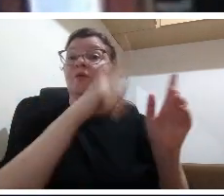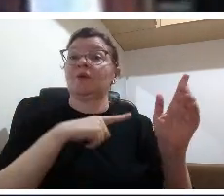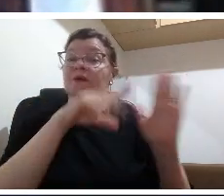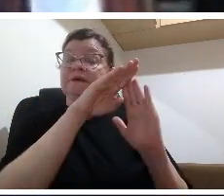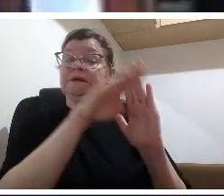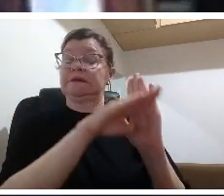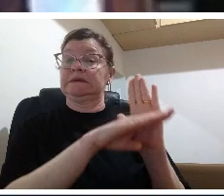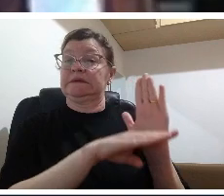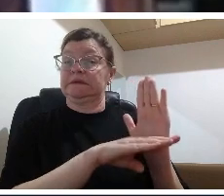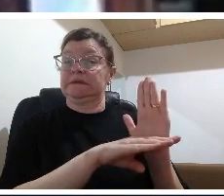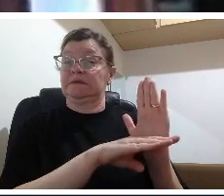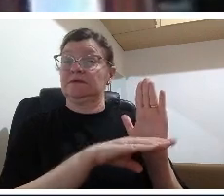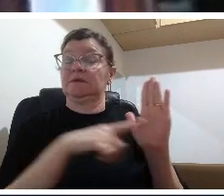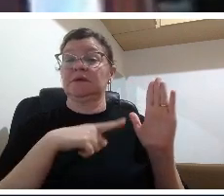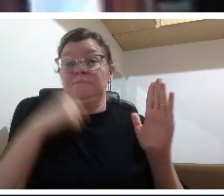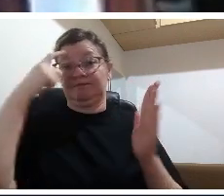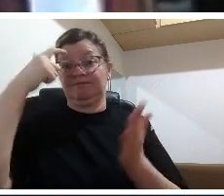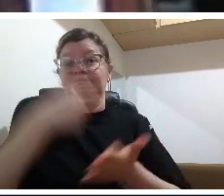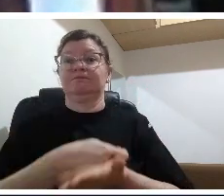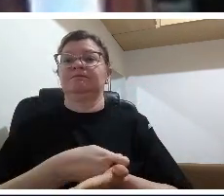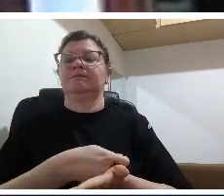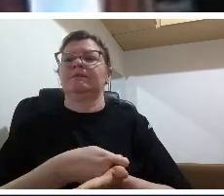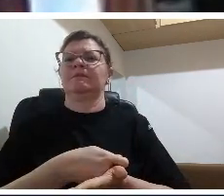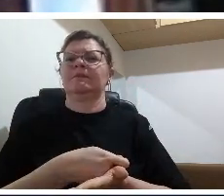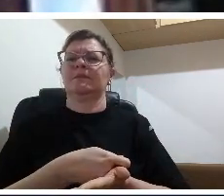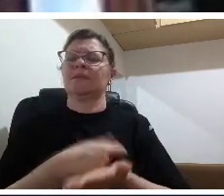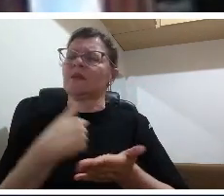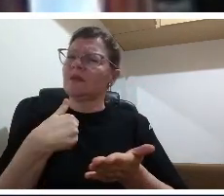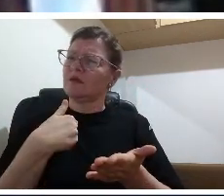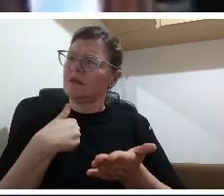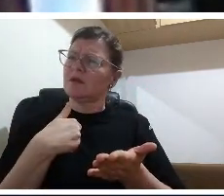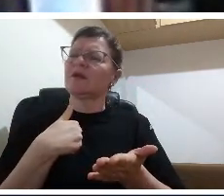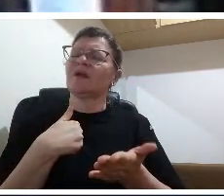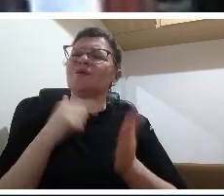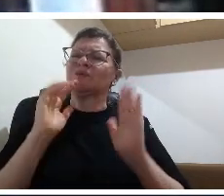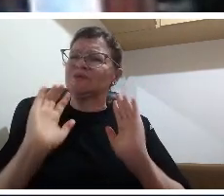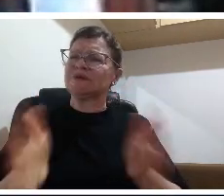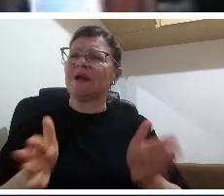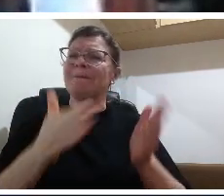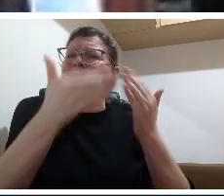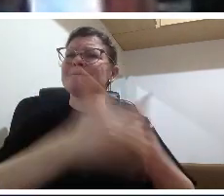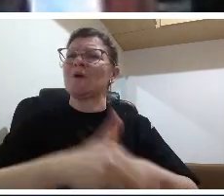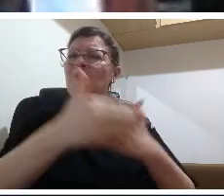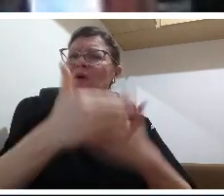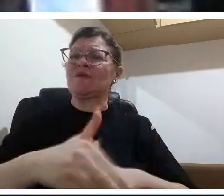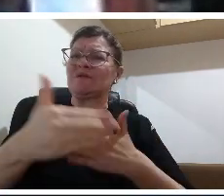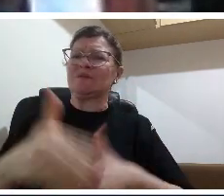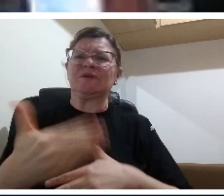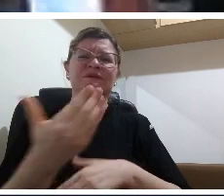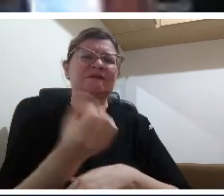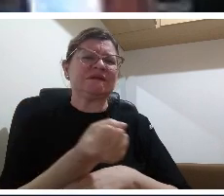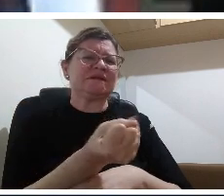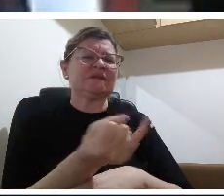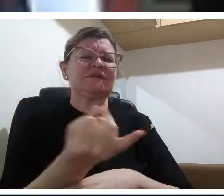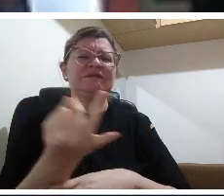particulares de nível fundamental e até de nível superior e eu observei